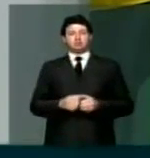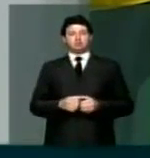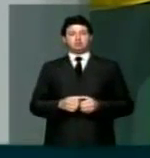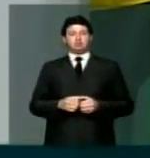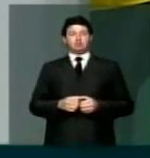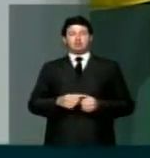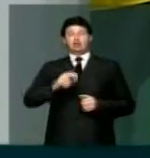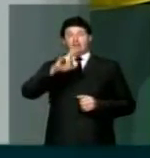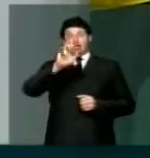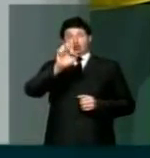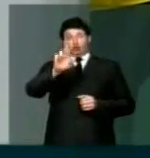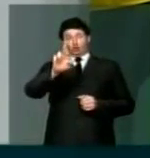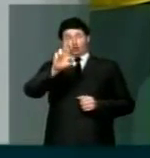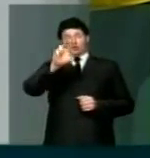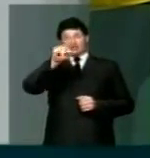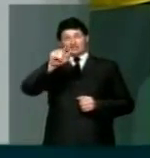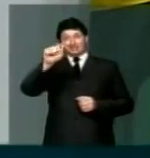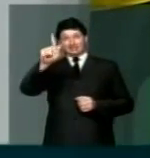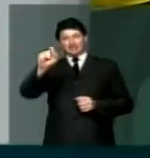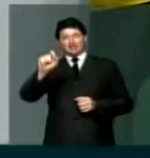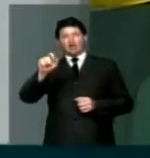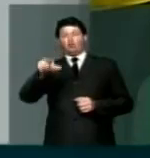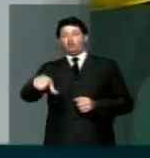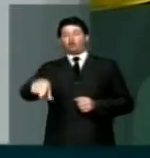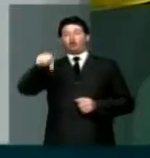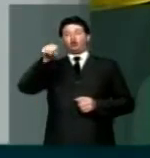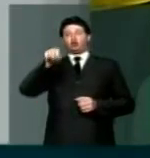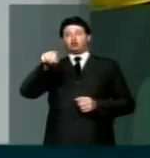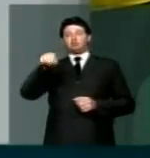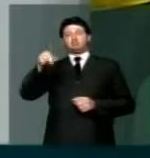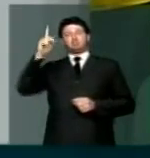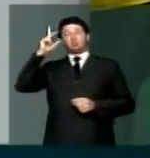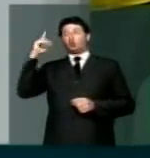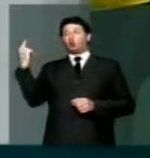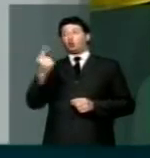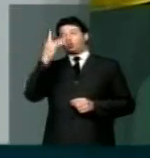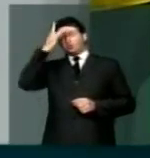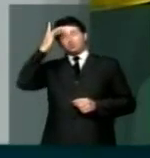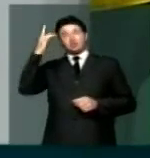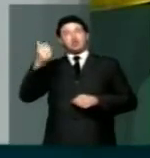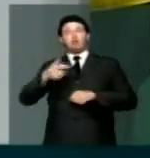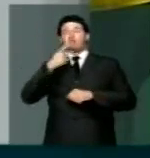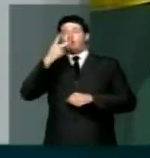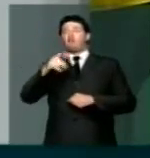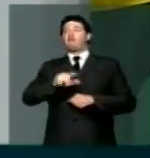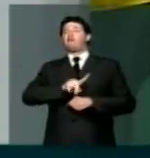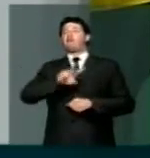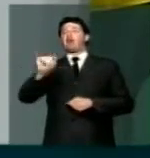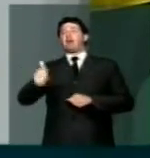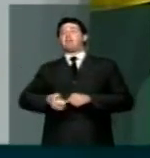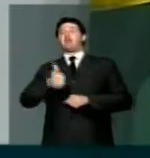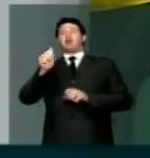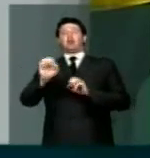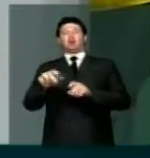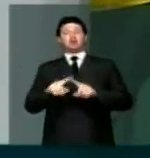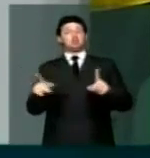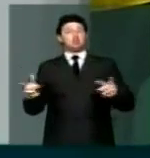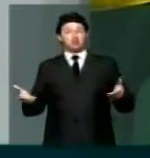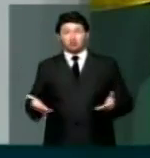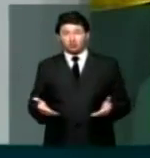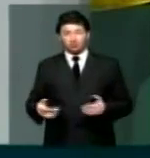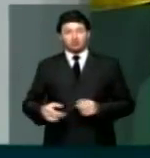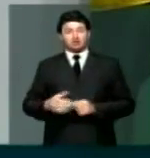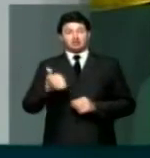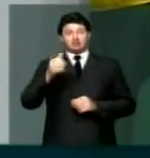Zago foi eleito numa expectativa de melhoria da qualidade da educação e hoje